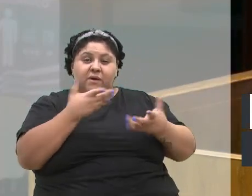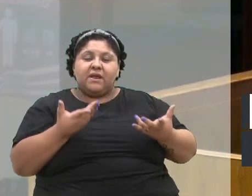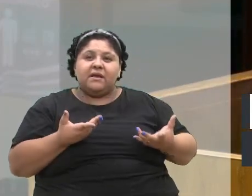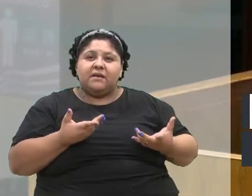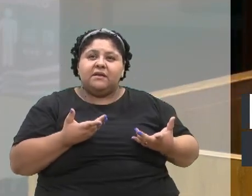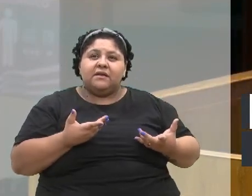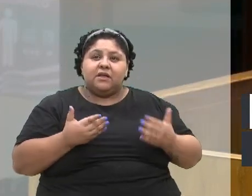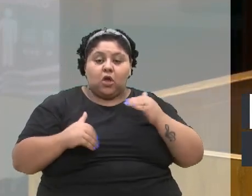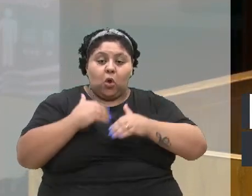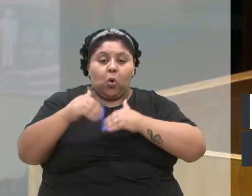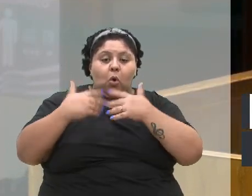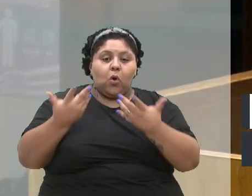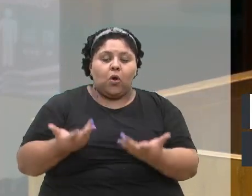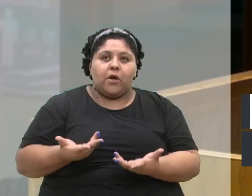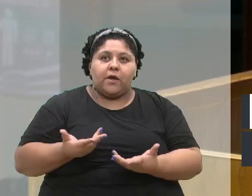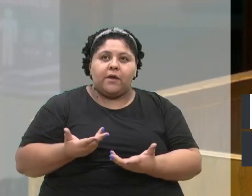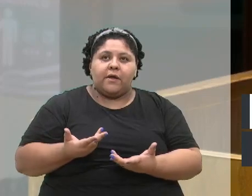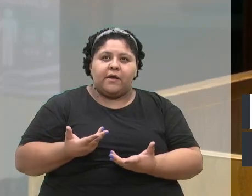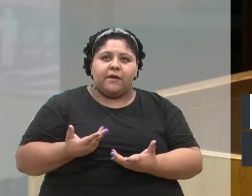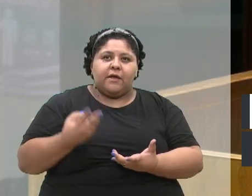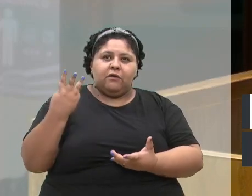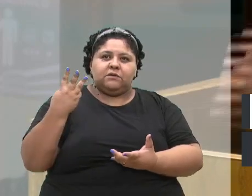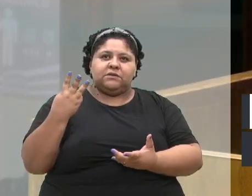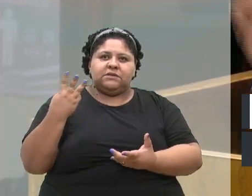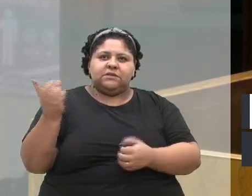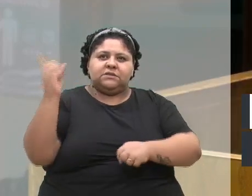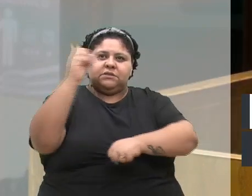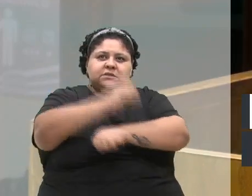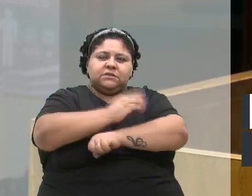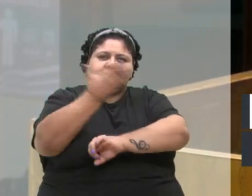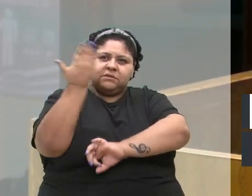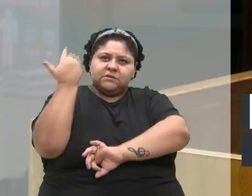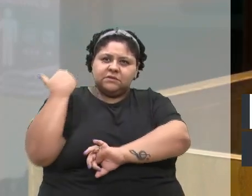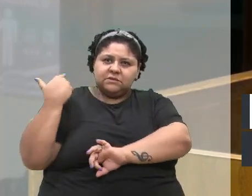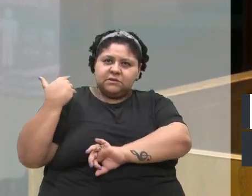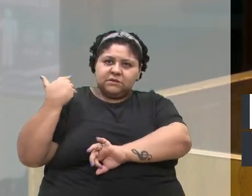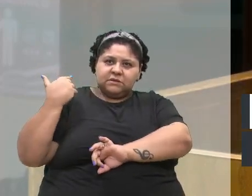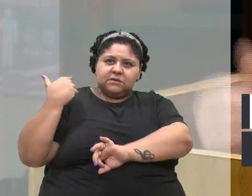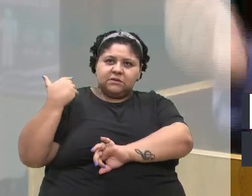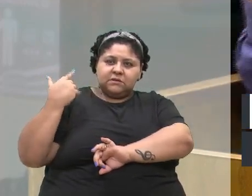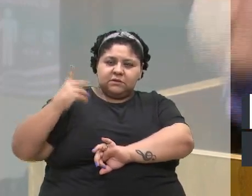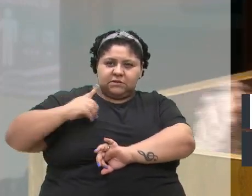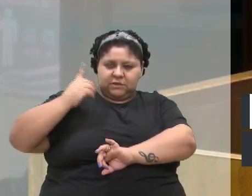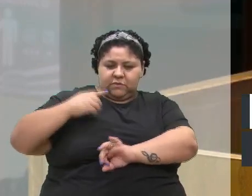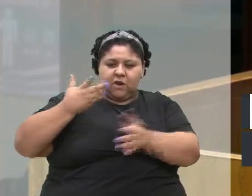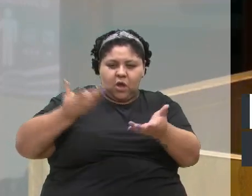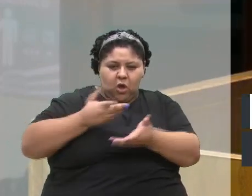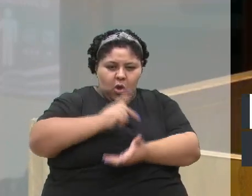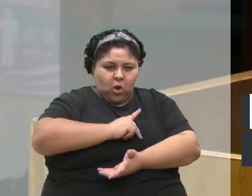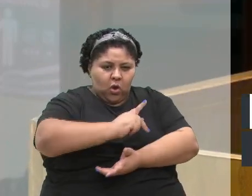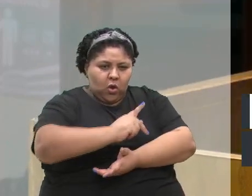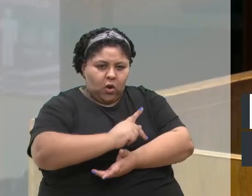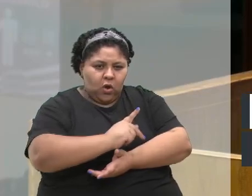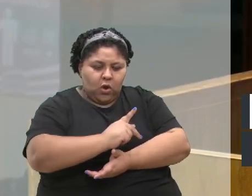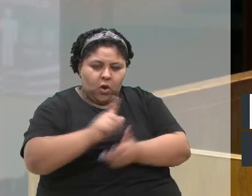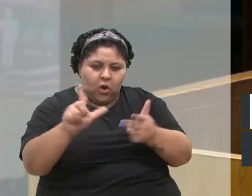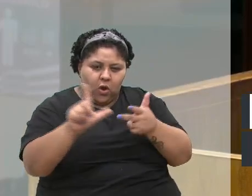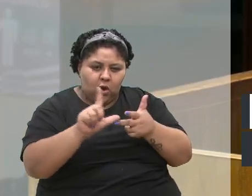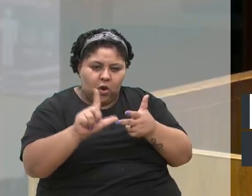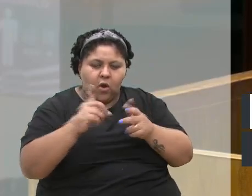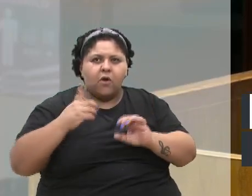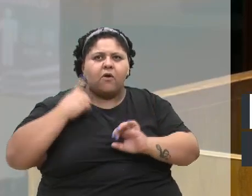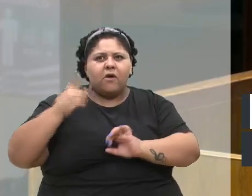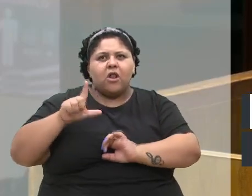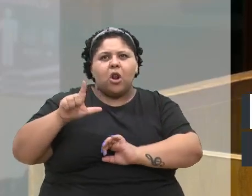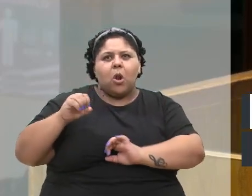Quando que, há uns três dias atrás, tanto o Paparico Bach, deputado, hoje presidente do Legislativo, e o deputado